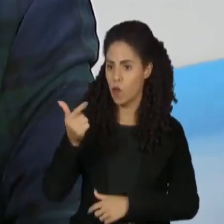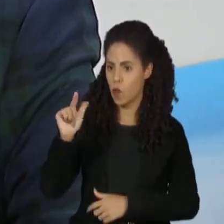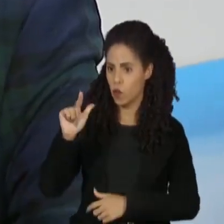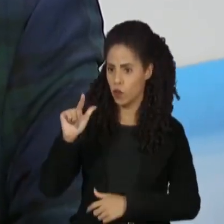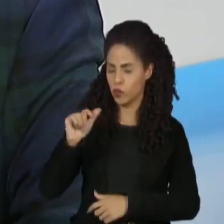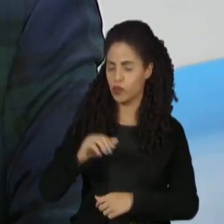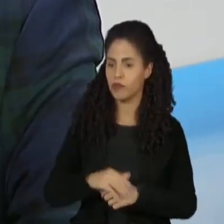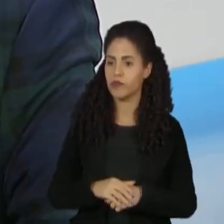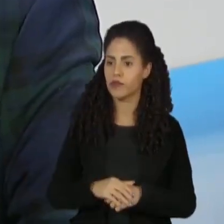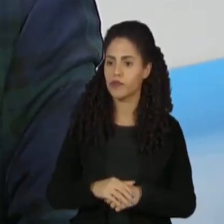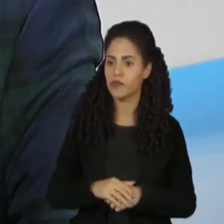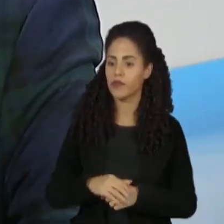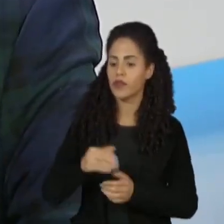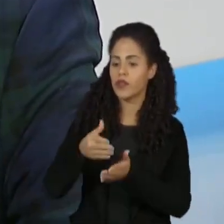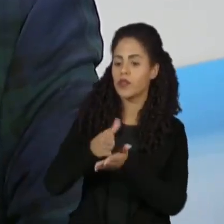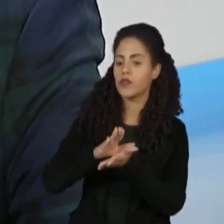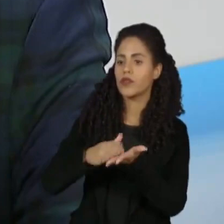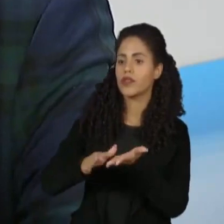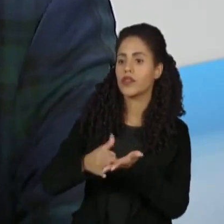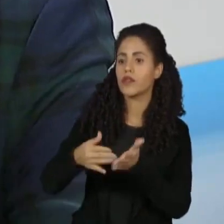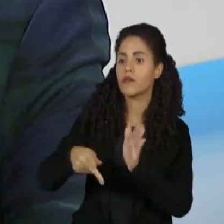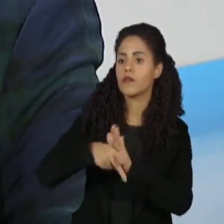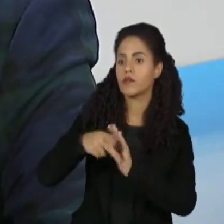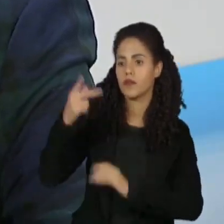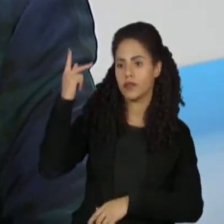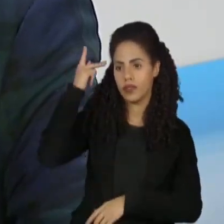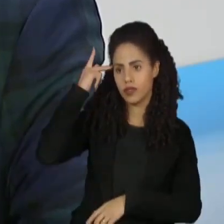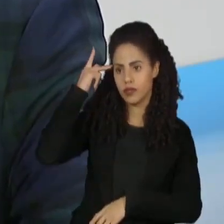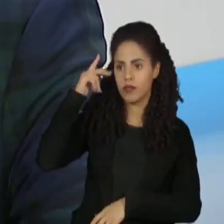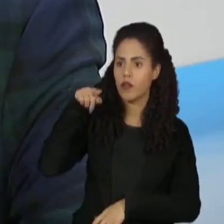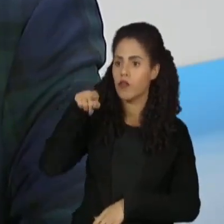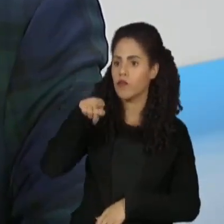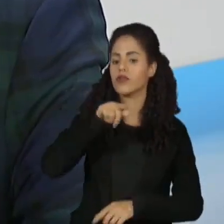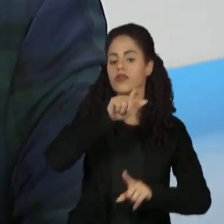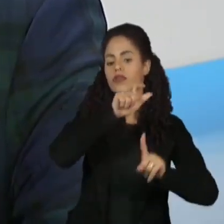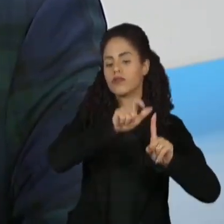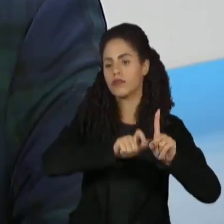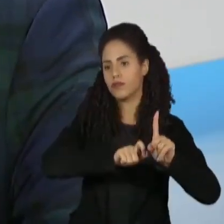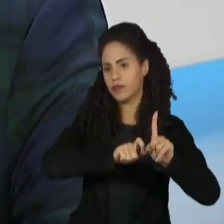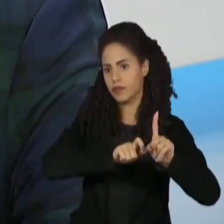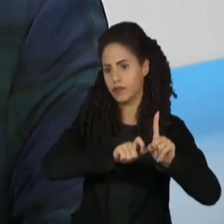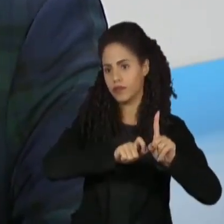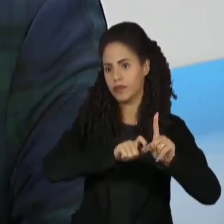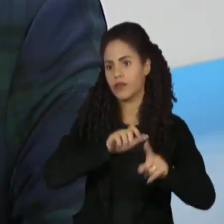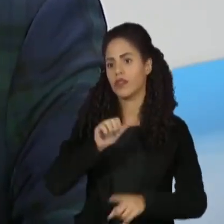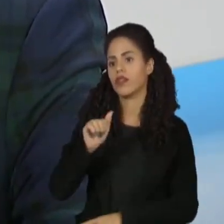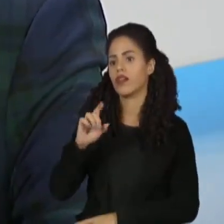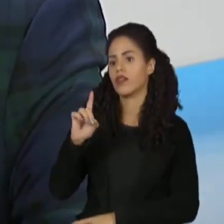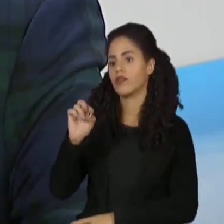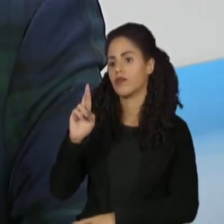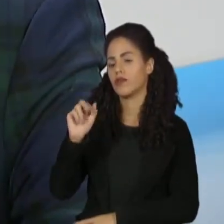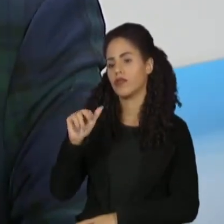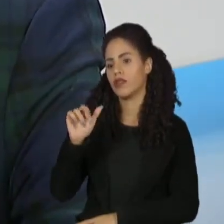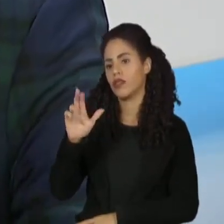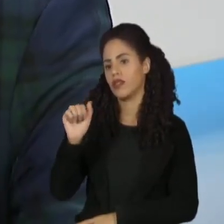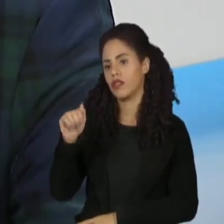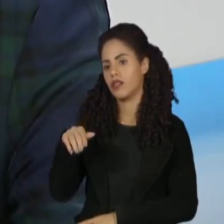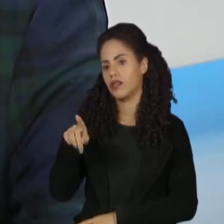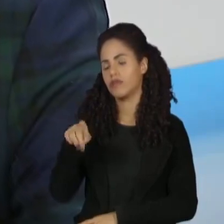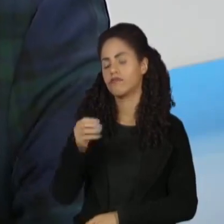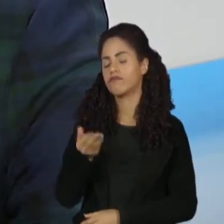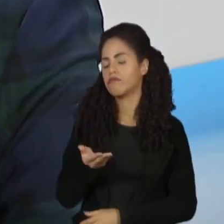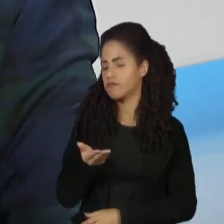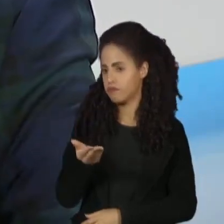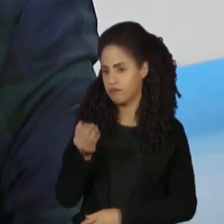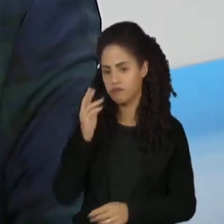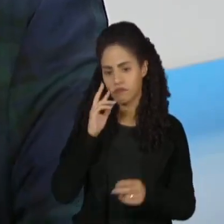O samba paulistano, você fez o papel do Adoniran Barbosa e deu